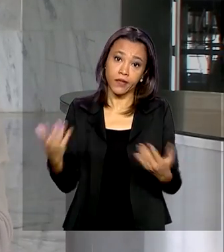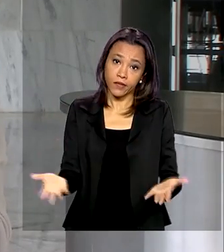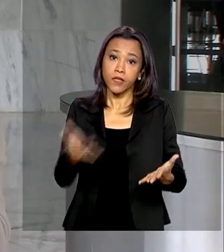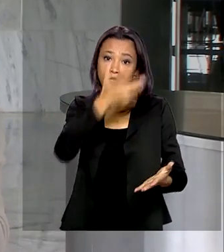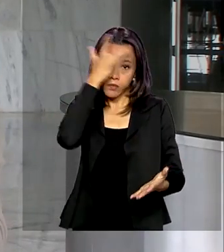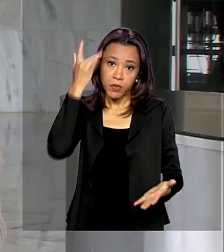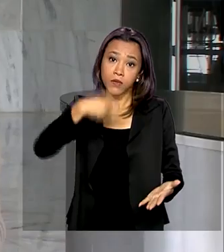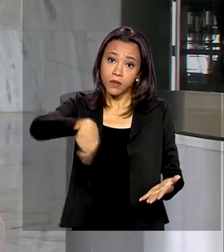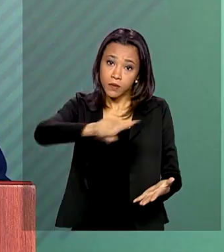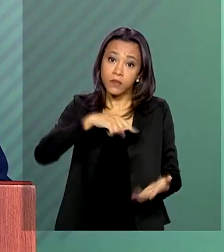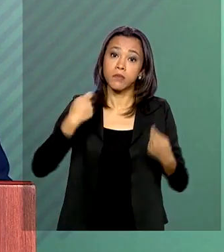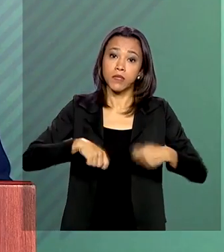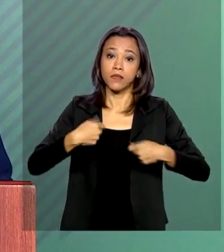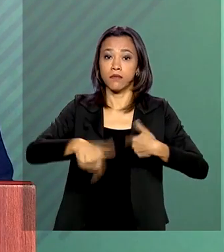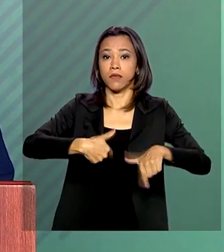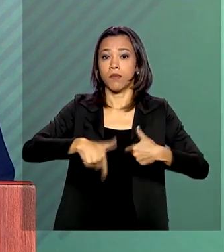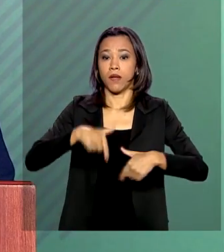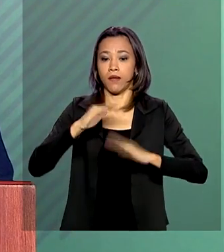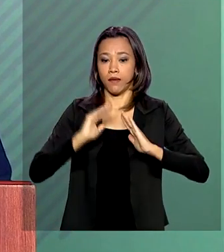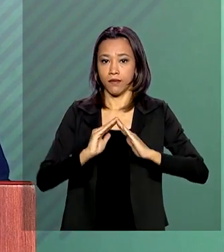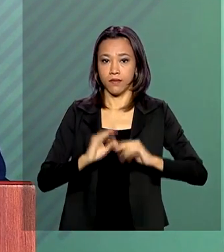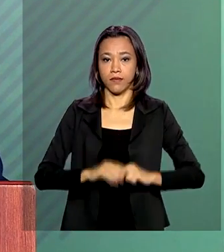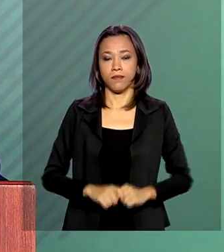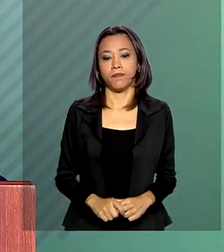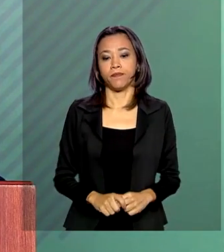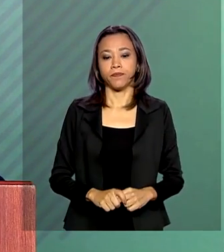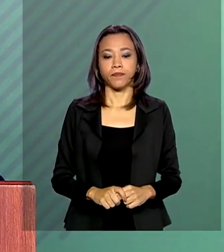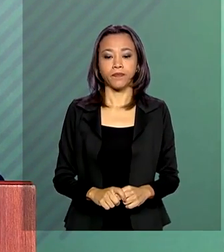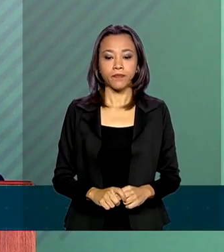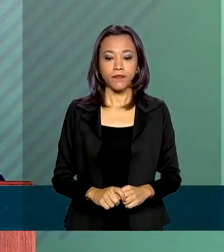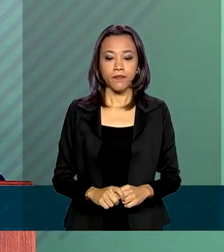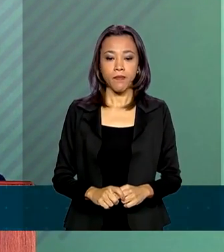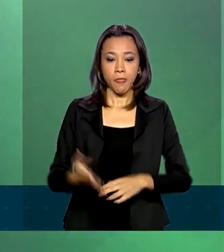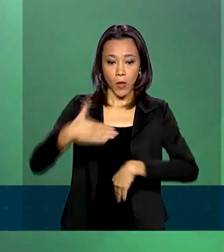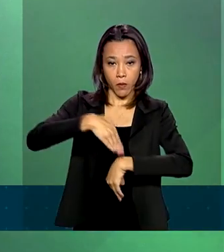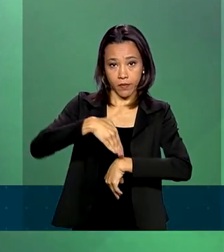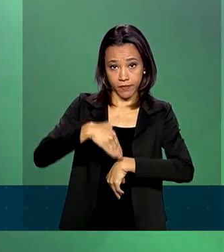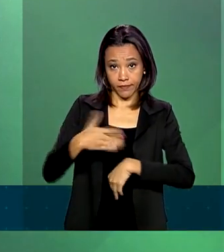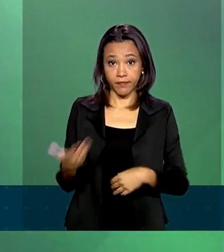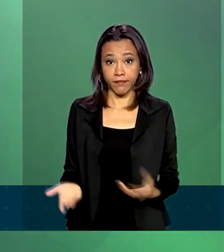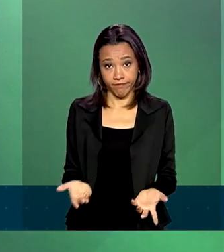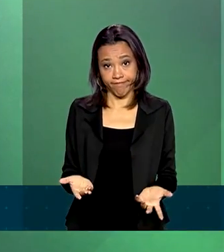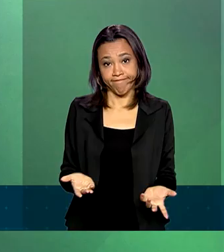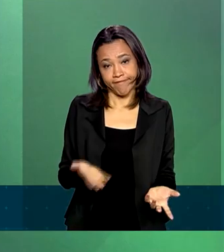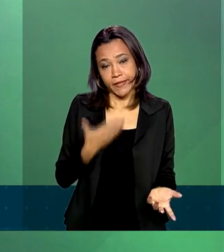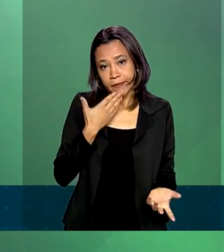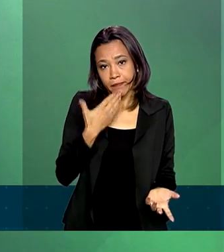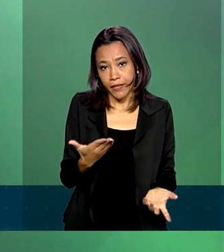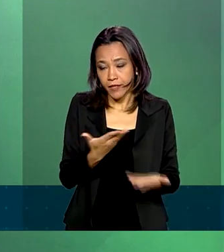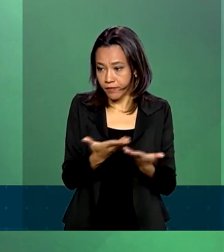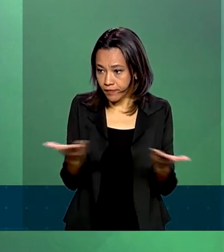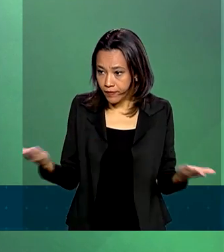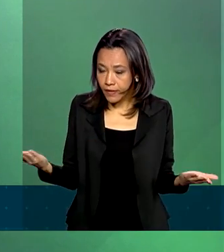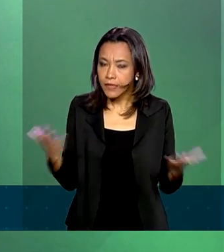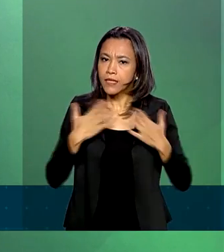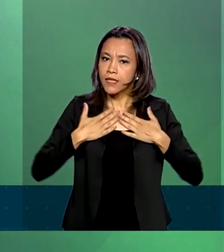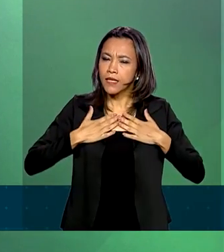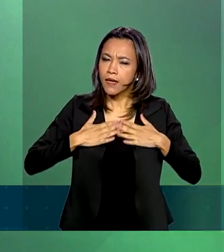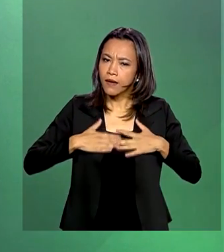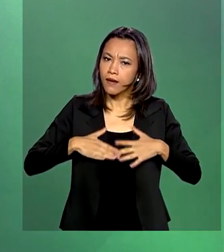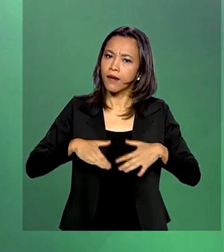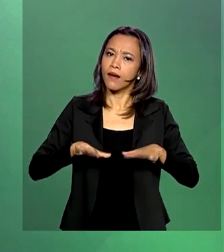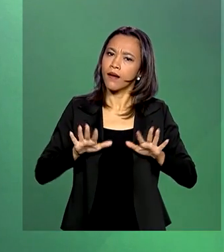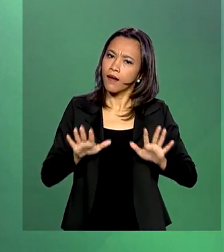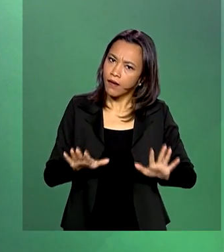precisa trabalhar de casa. O momento pede e exige a bem da verdade calma da população,